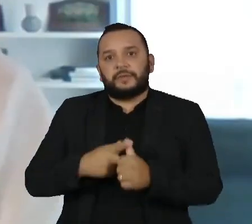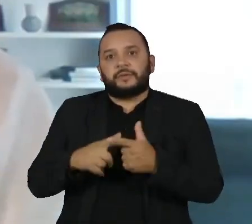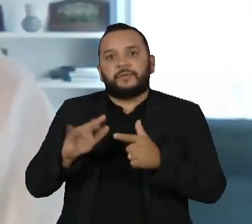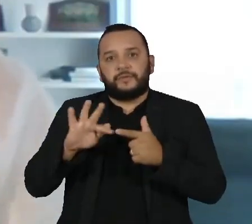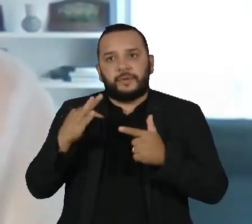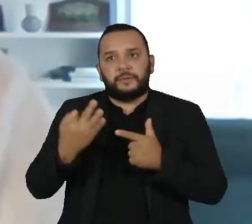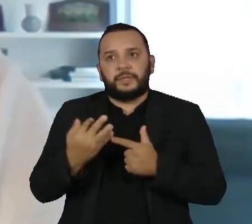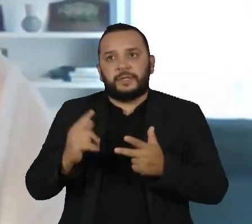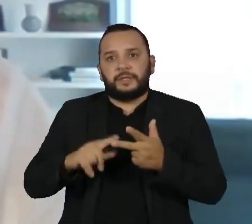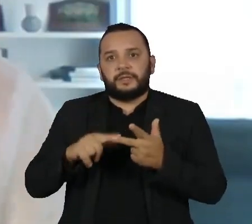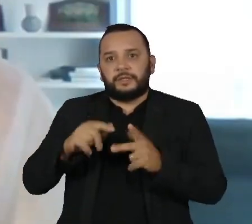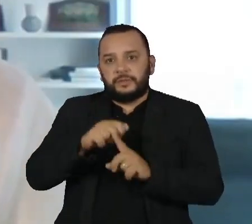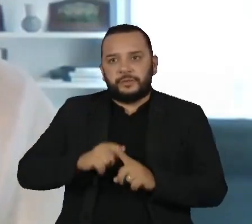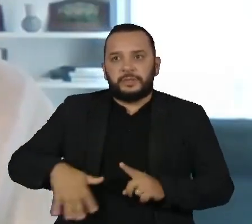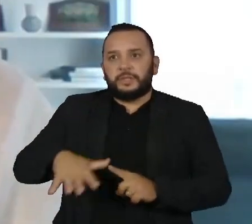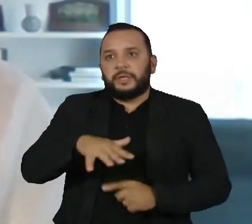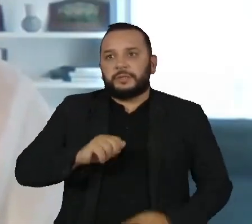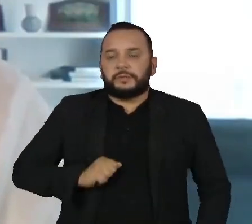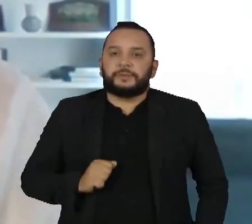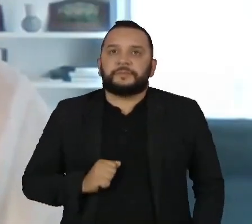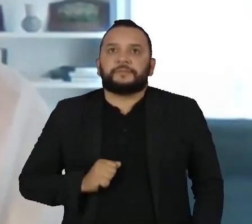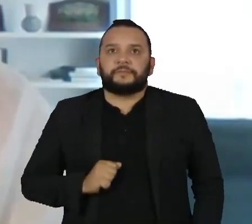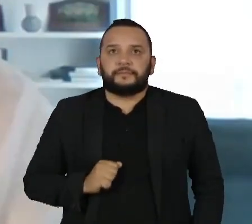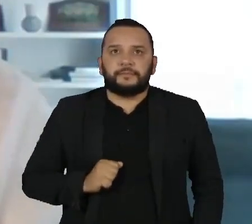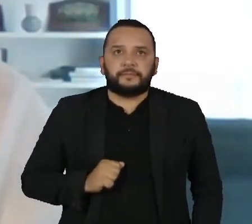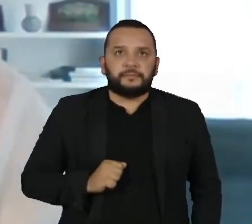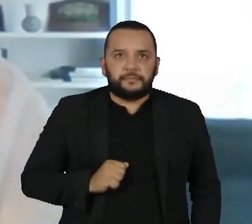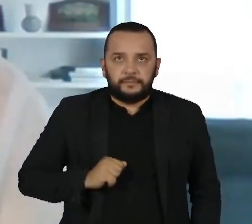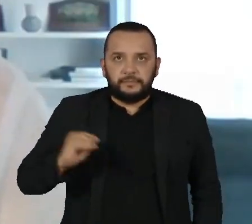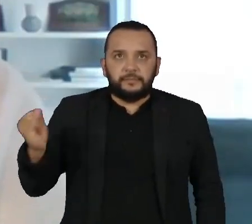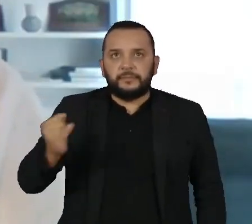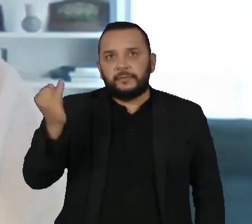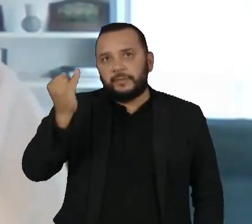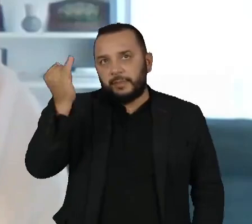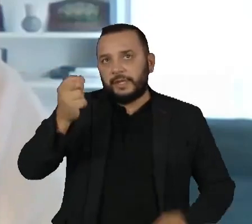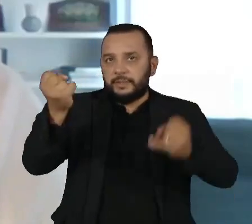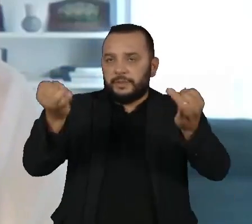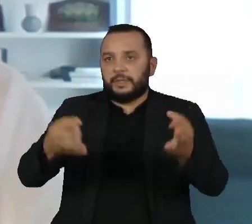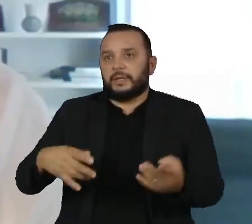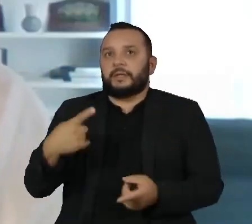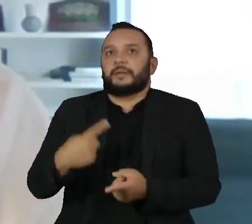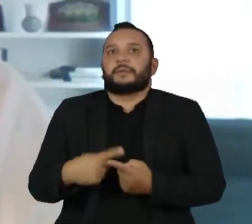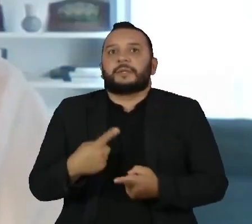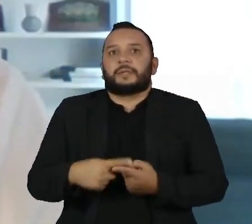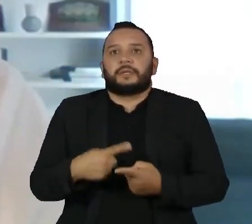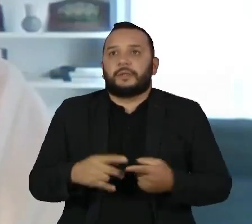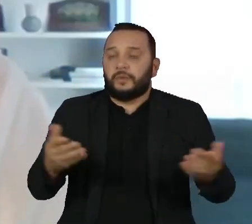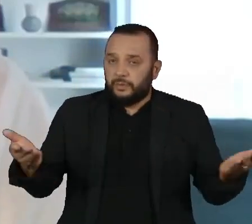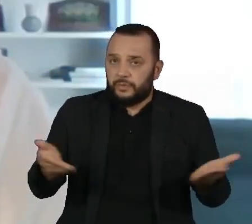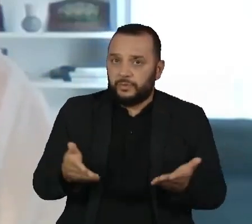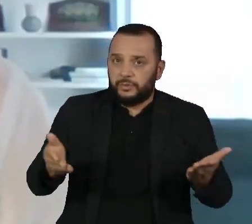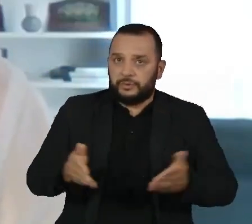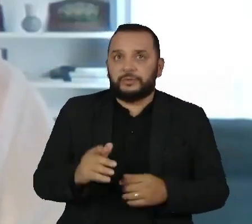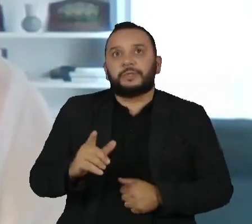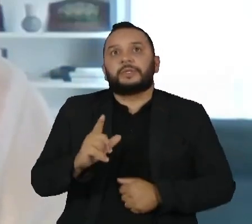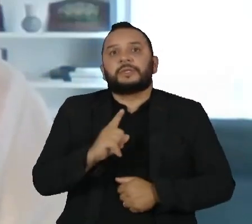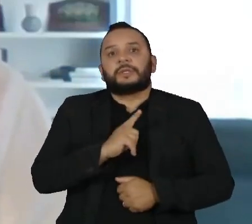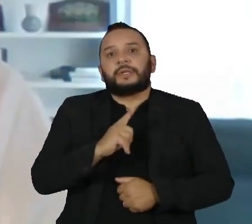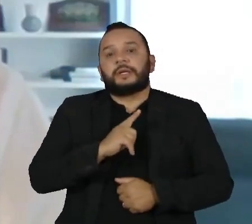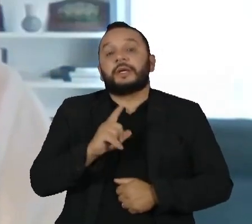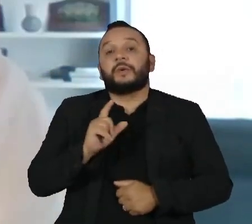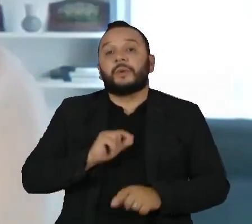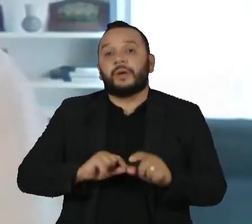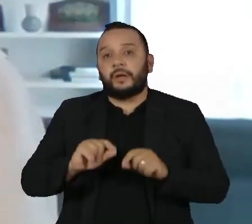e de toda a sociedade. Então, eu acho que isso é importante de destacar porque hoje a gente tem um cenário no qual as